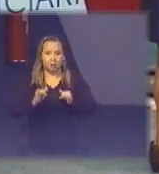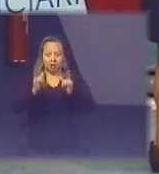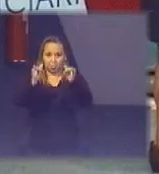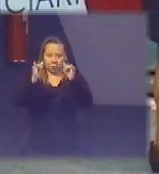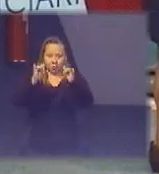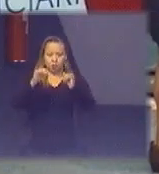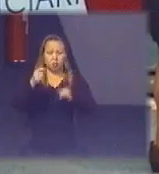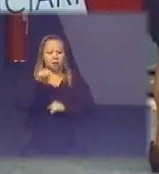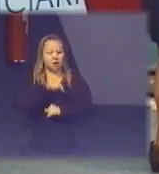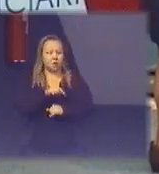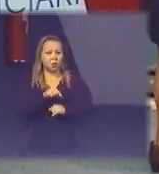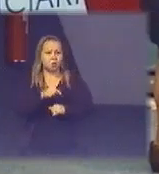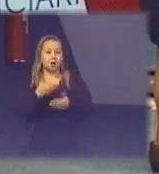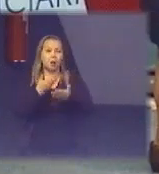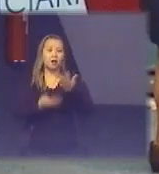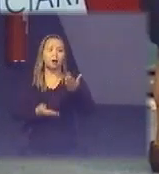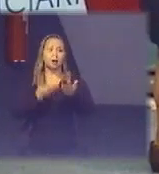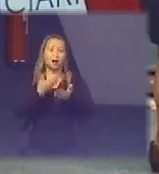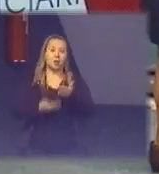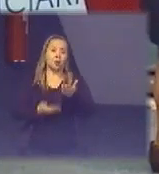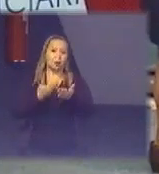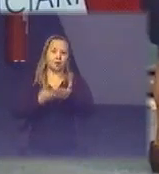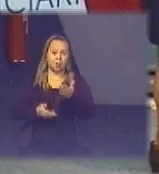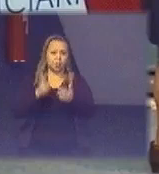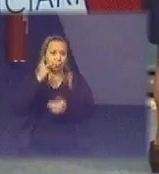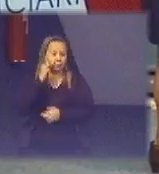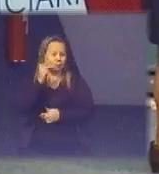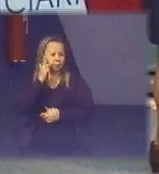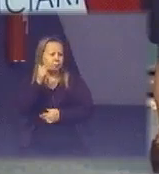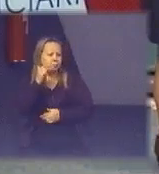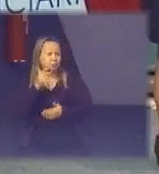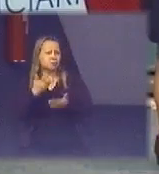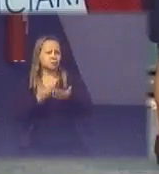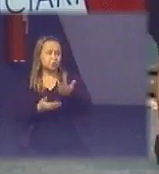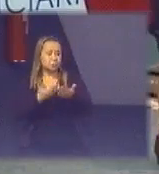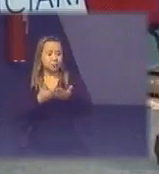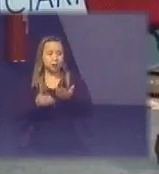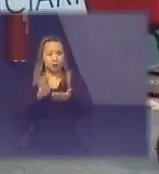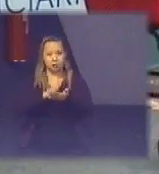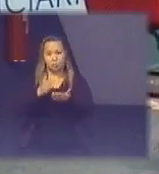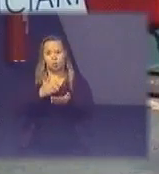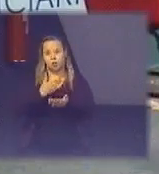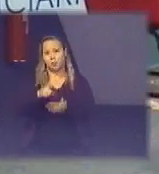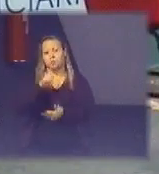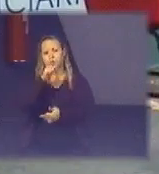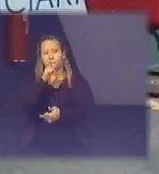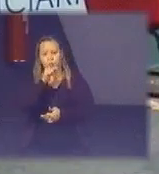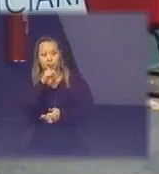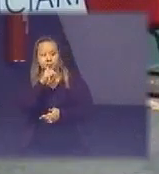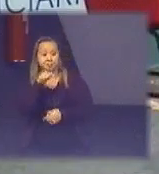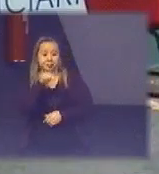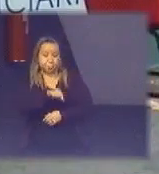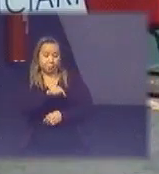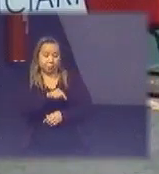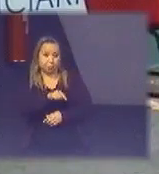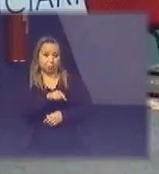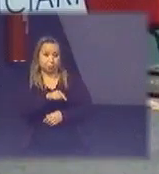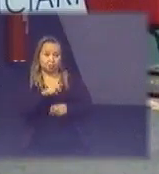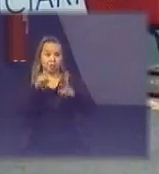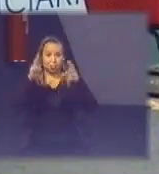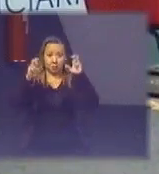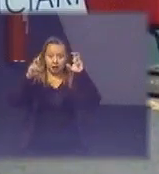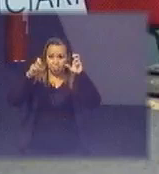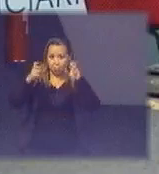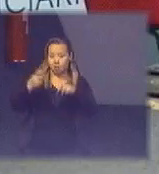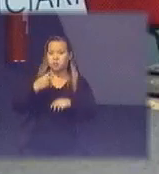isso ele perde alguma das suas propriedades ou seja nesse caso ele não poderia ser usado para espaçonaves como é utilizado